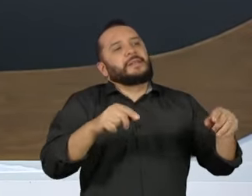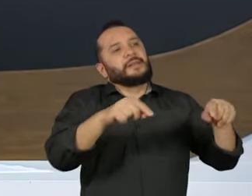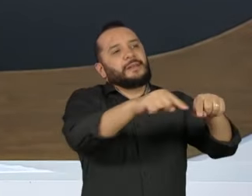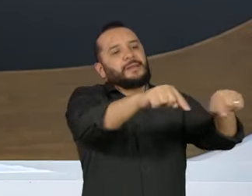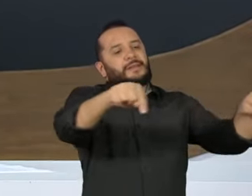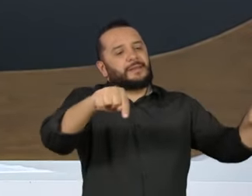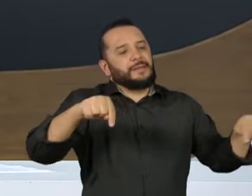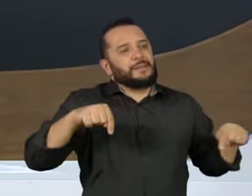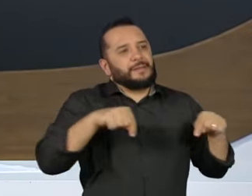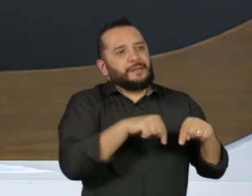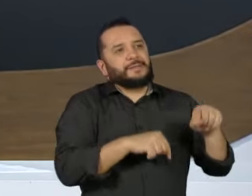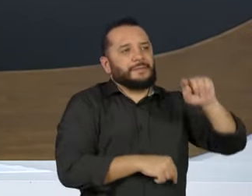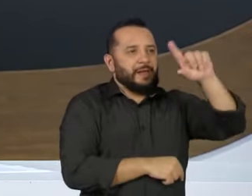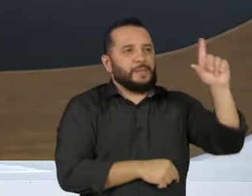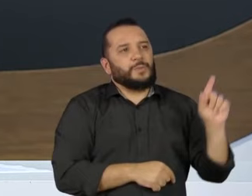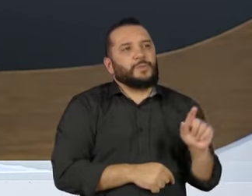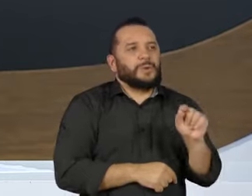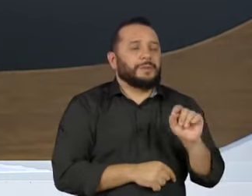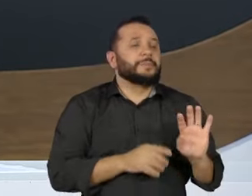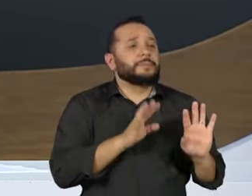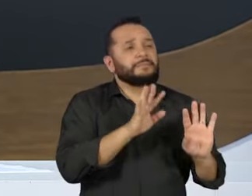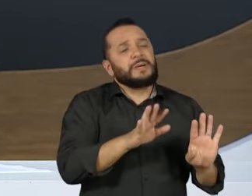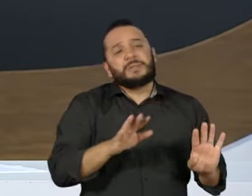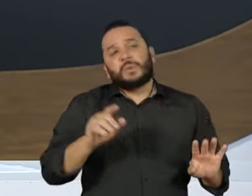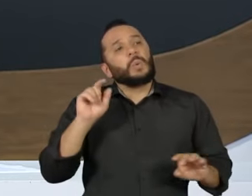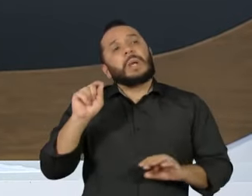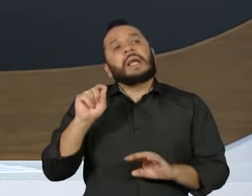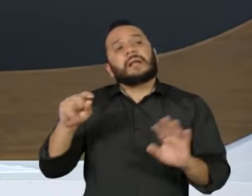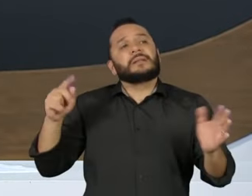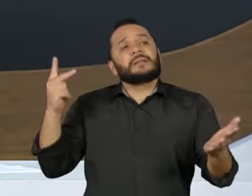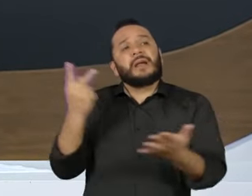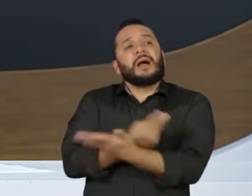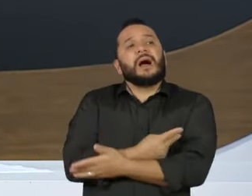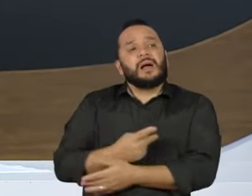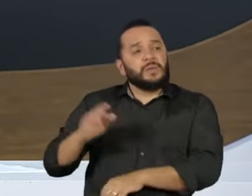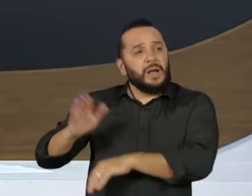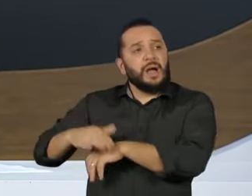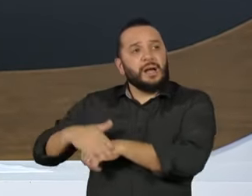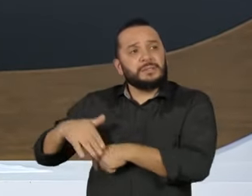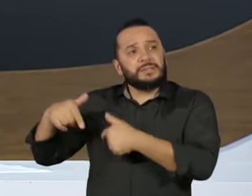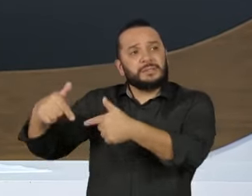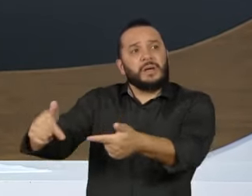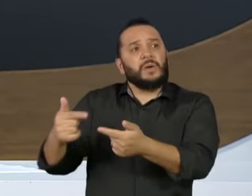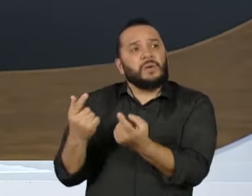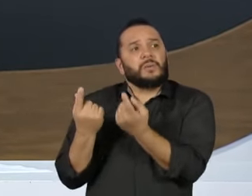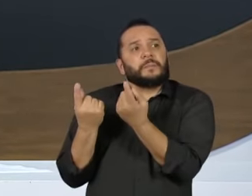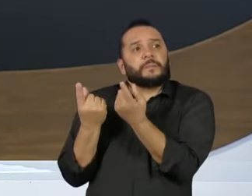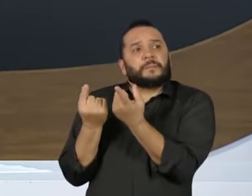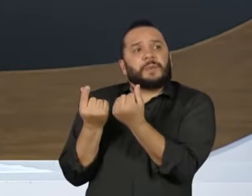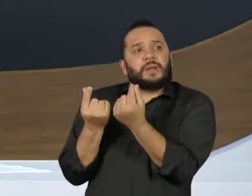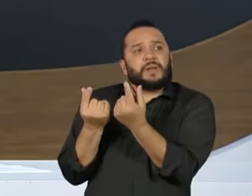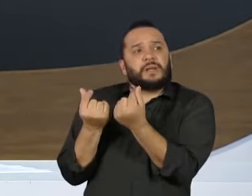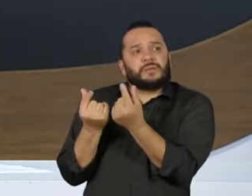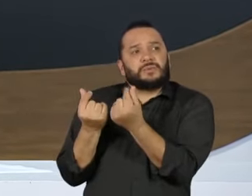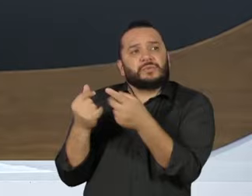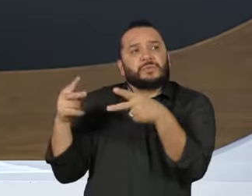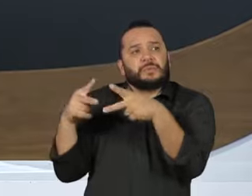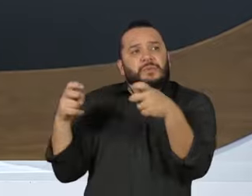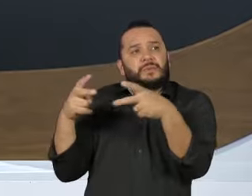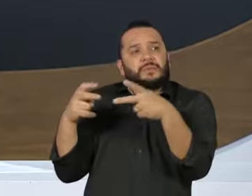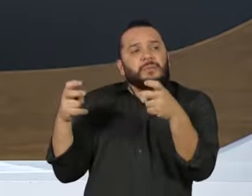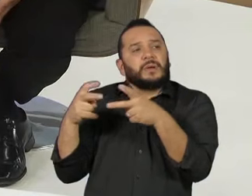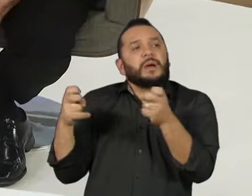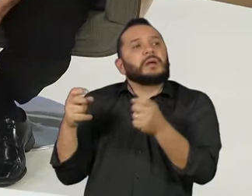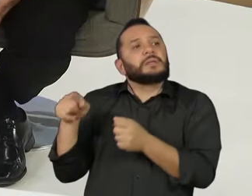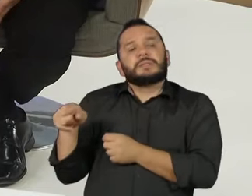diagnóstico sobre a política de preços dos combustíveis e o que isso pode ocasionar em